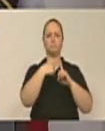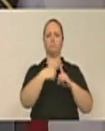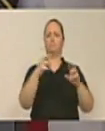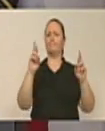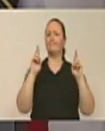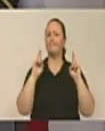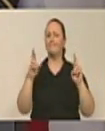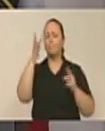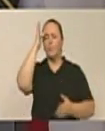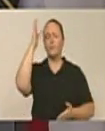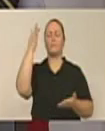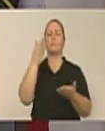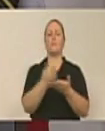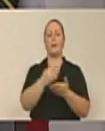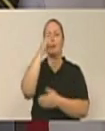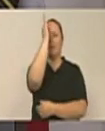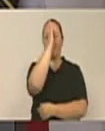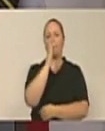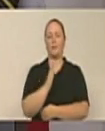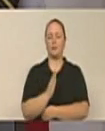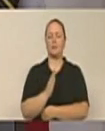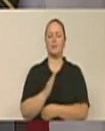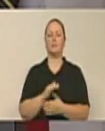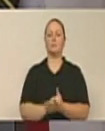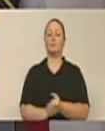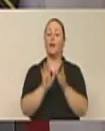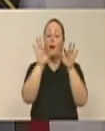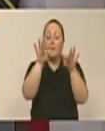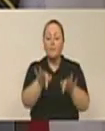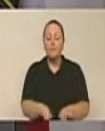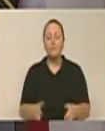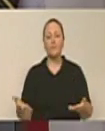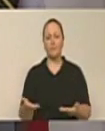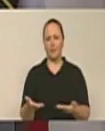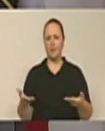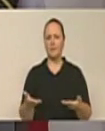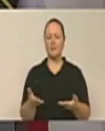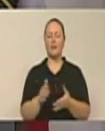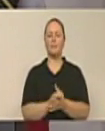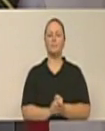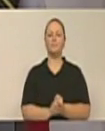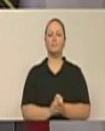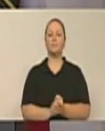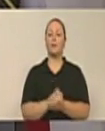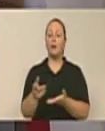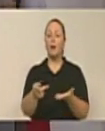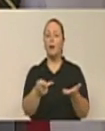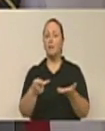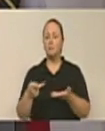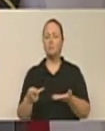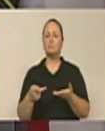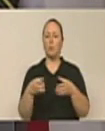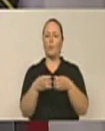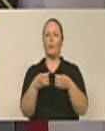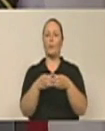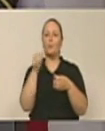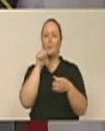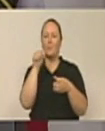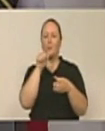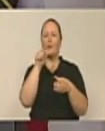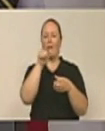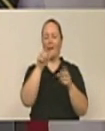e fé no Brasil. E, para finalizar, tenho aqui, ó, convite, um grupo de mulheres da comunidade da Grande Velha,